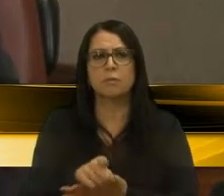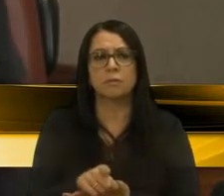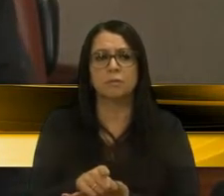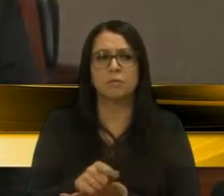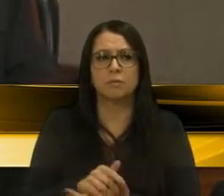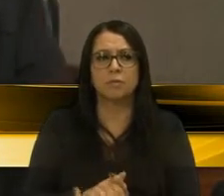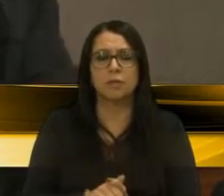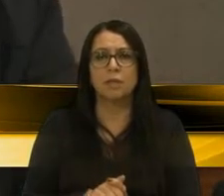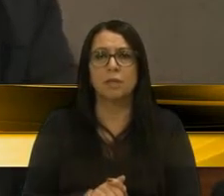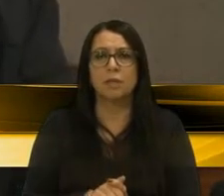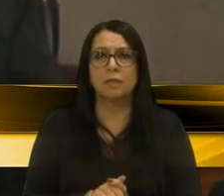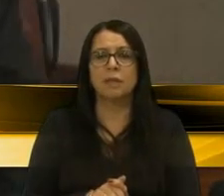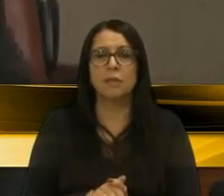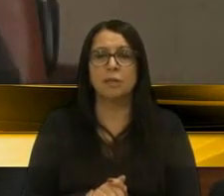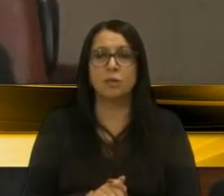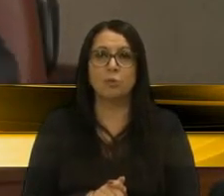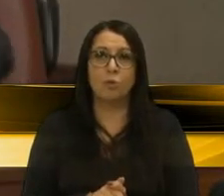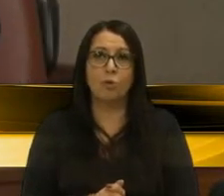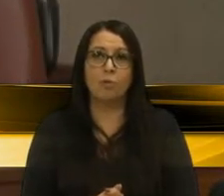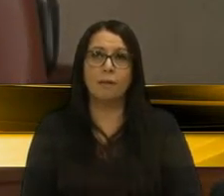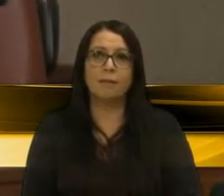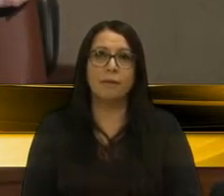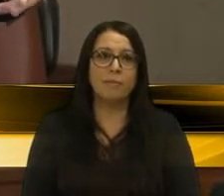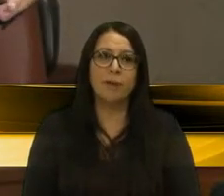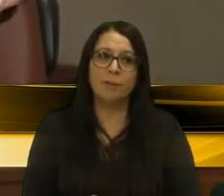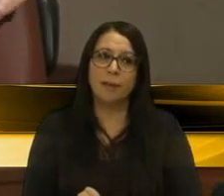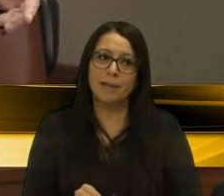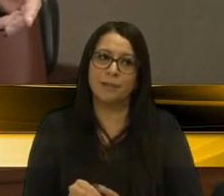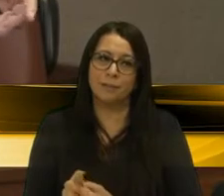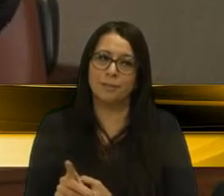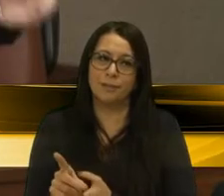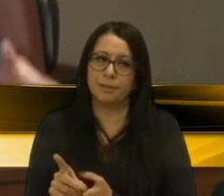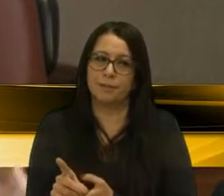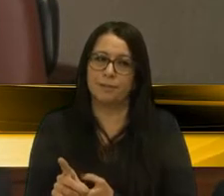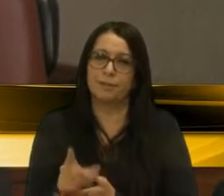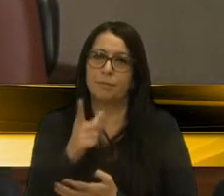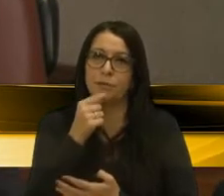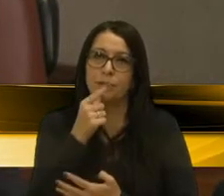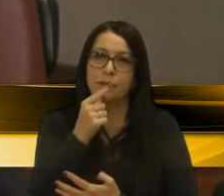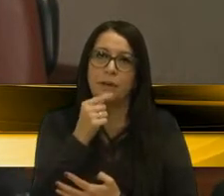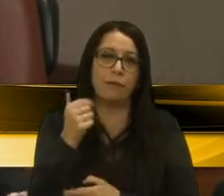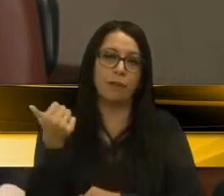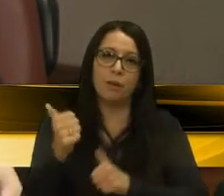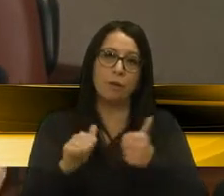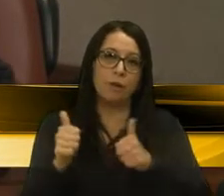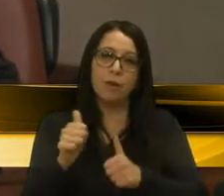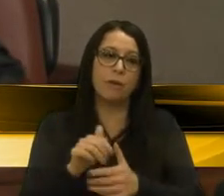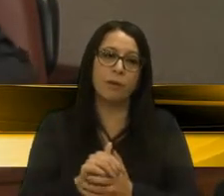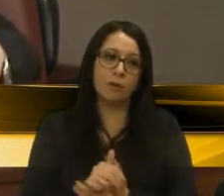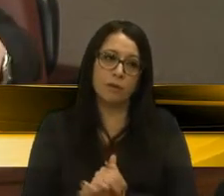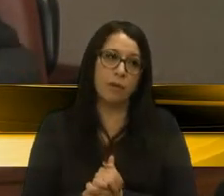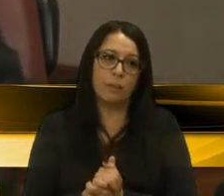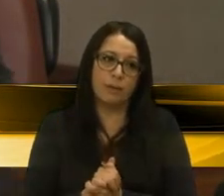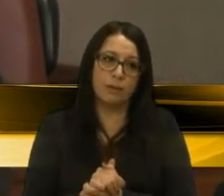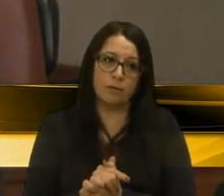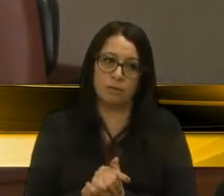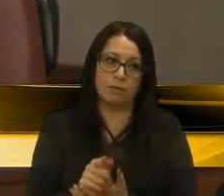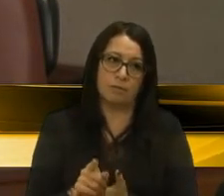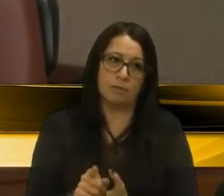responsável pela entrega da água com qualidade. E se passa,